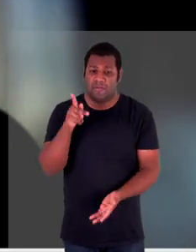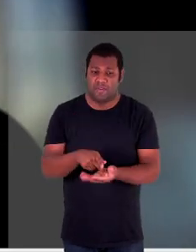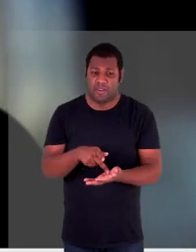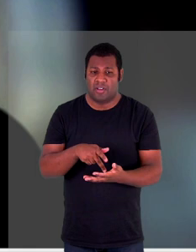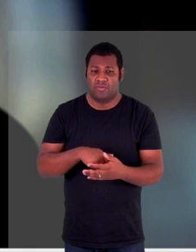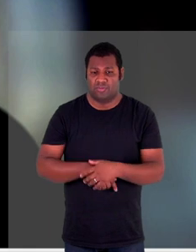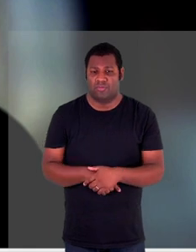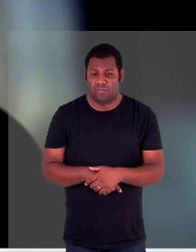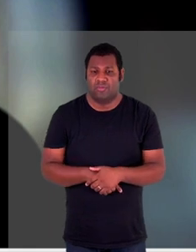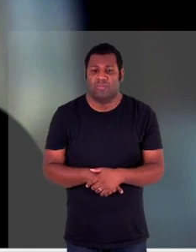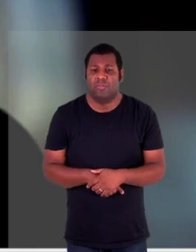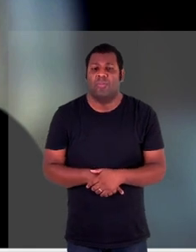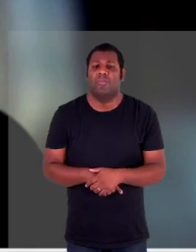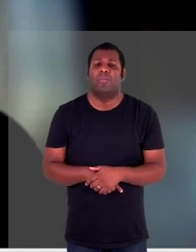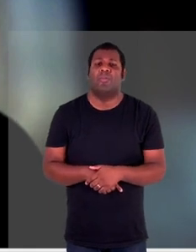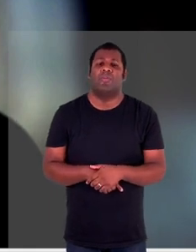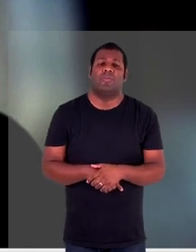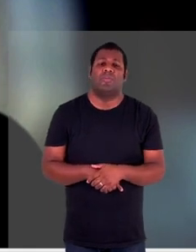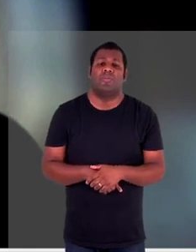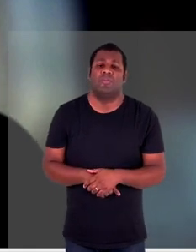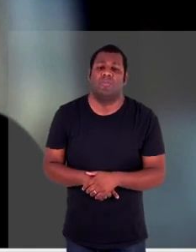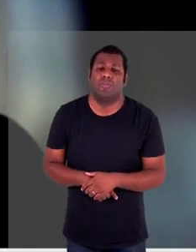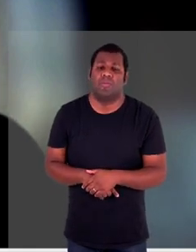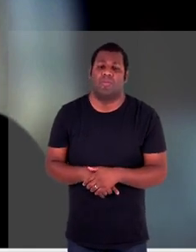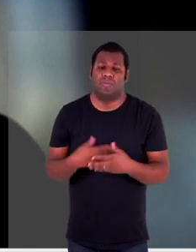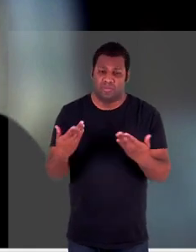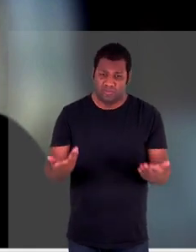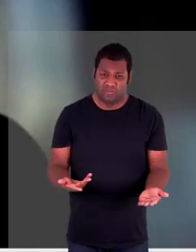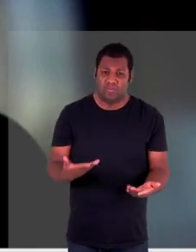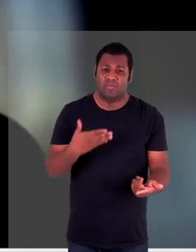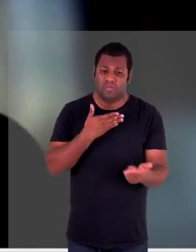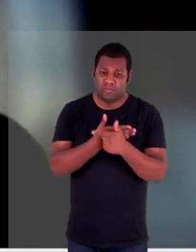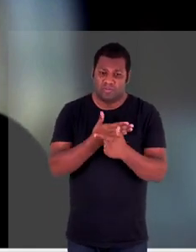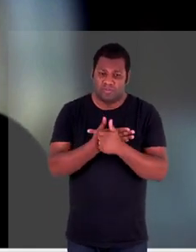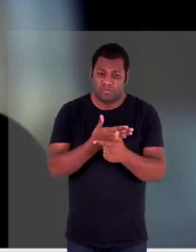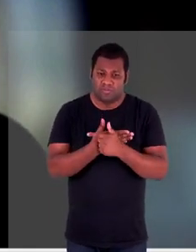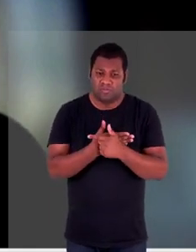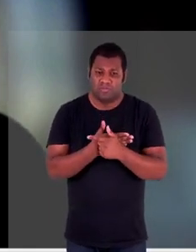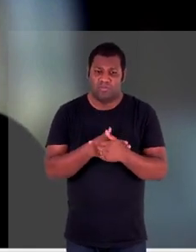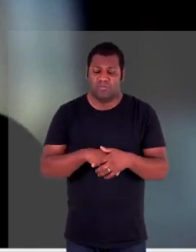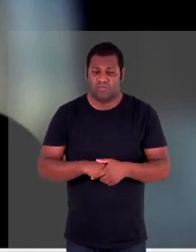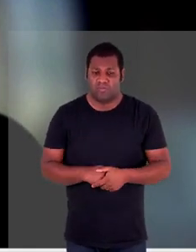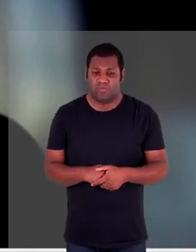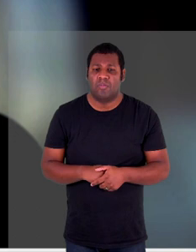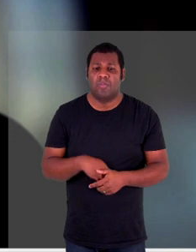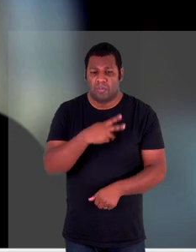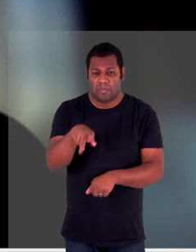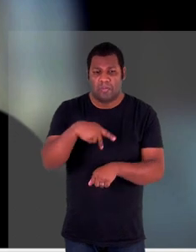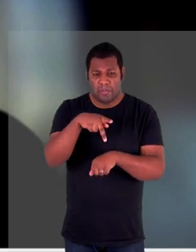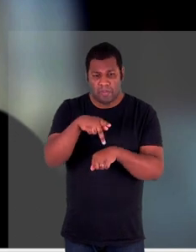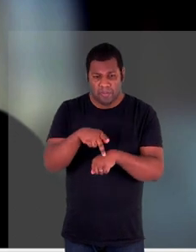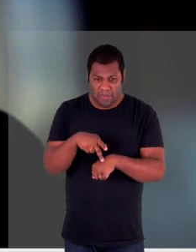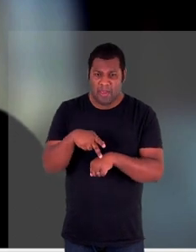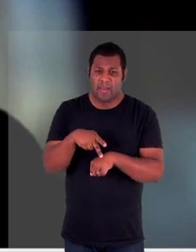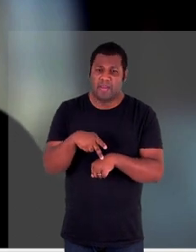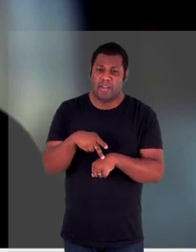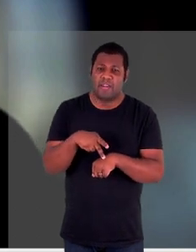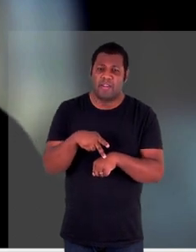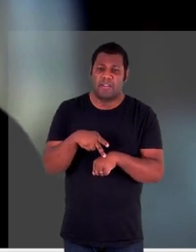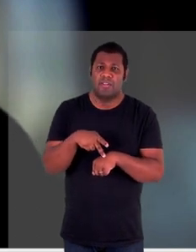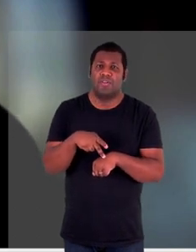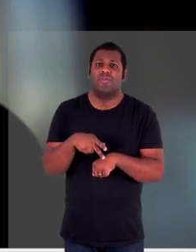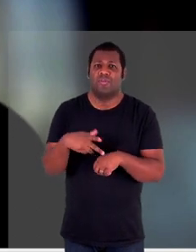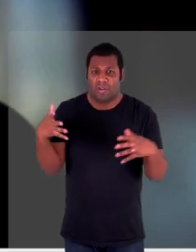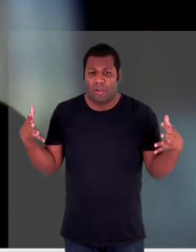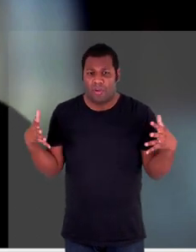ou não a atuação desse direito dentro de um país onde realmente existe um conflito